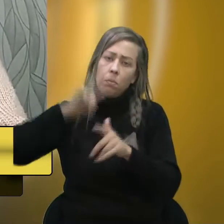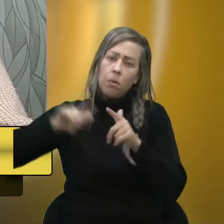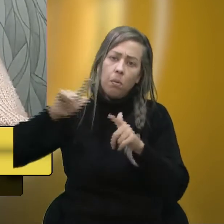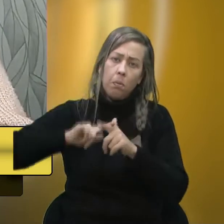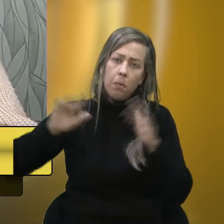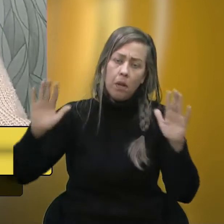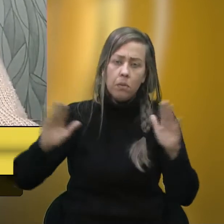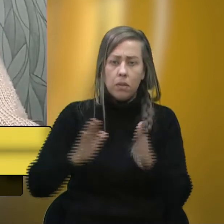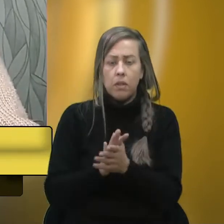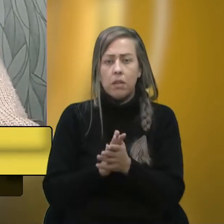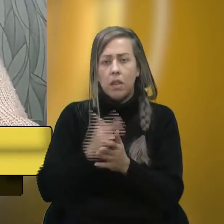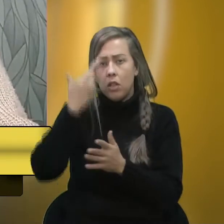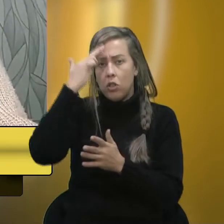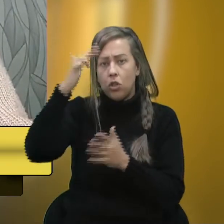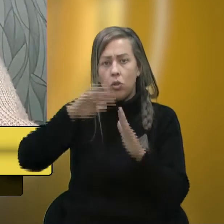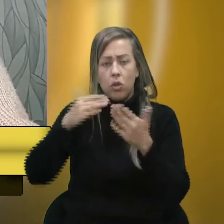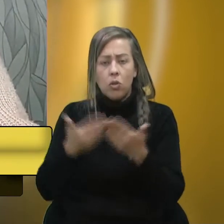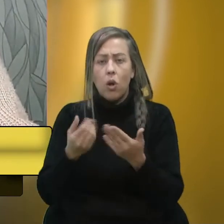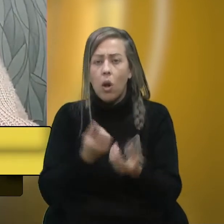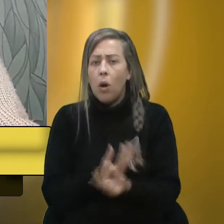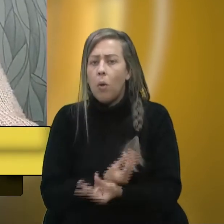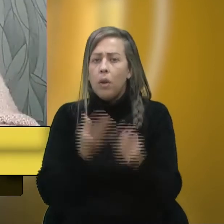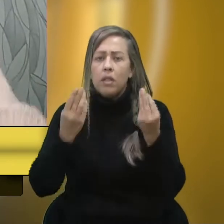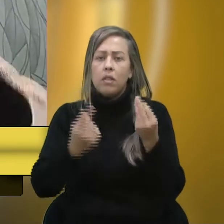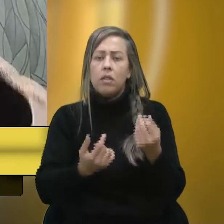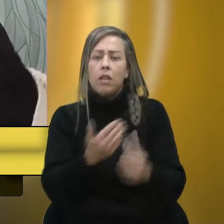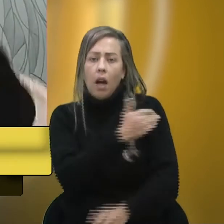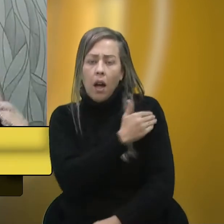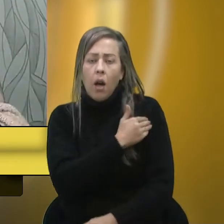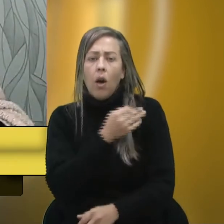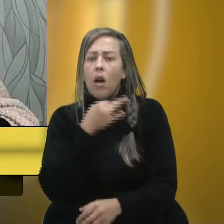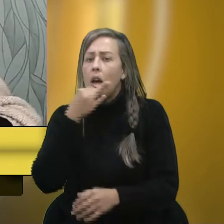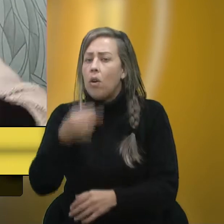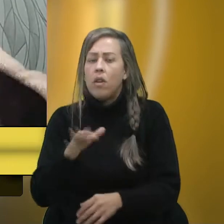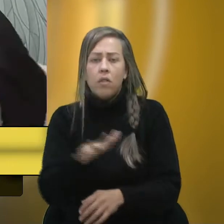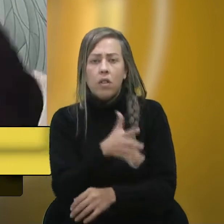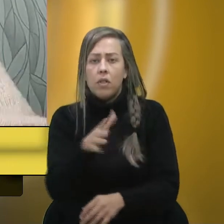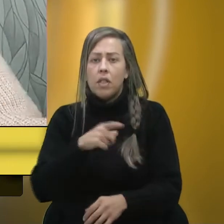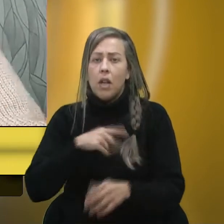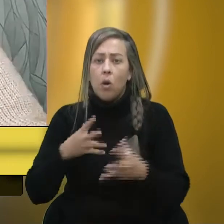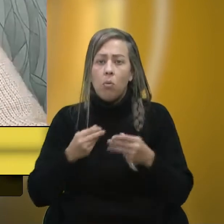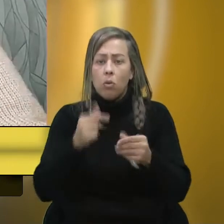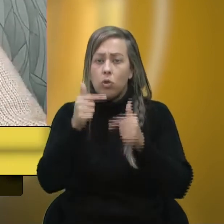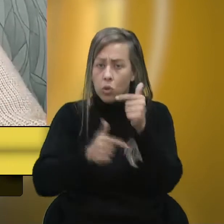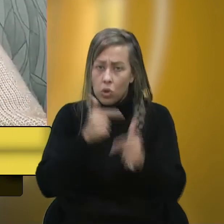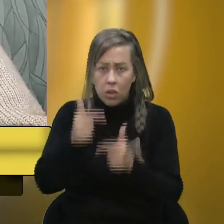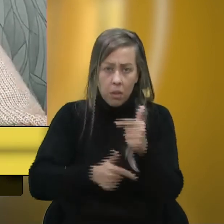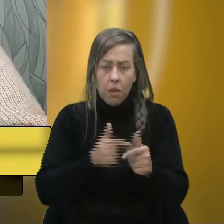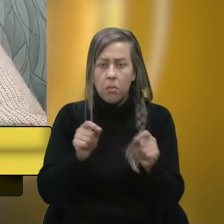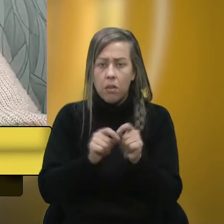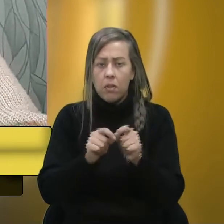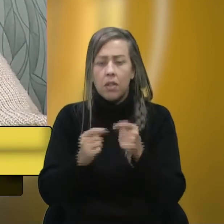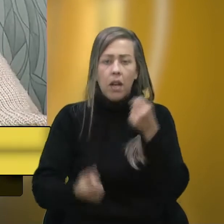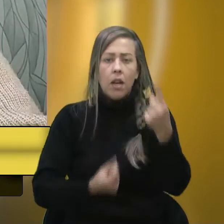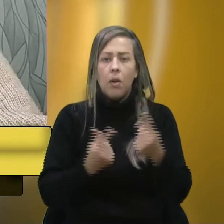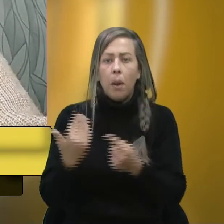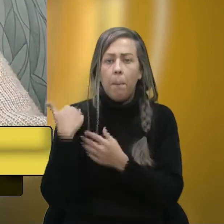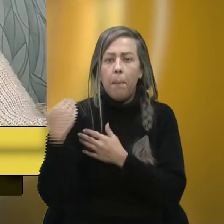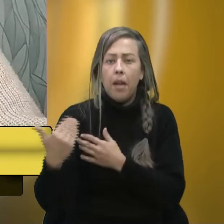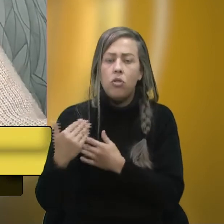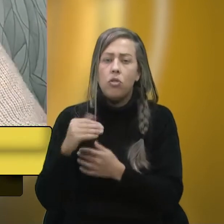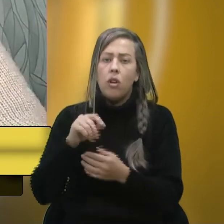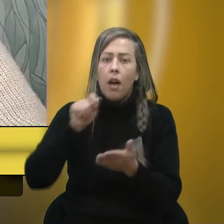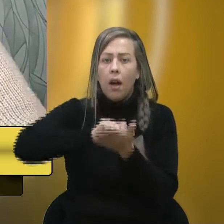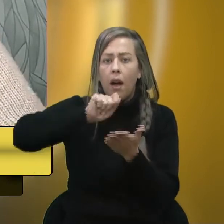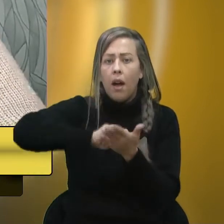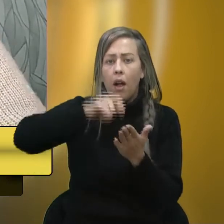os diretores das escolas quantas vezes já nos reclamaram que é horrível, às vezes tu tem um monte de trabalho para fazer e alguém te pede para te ficar